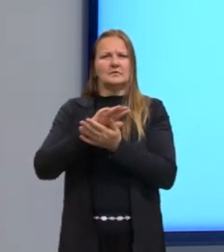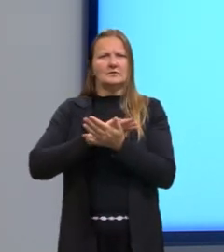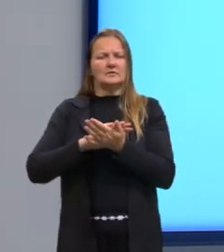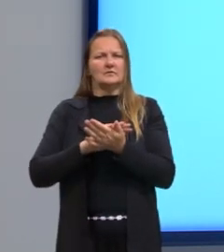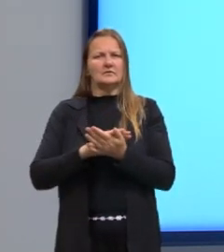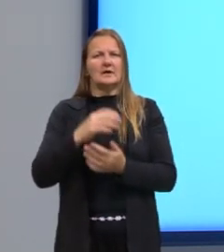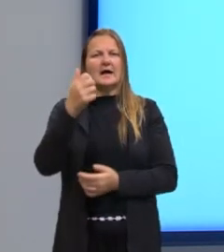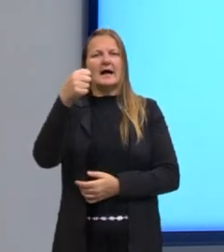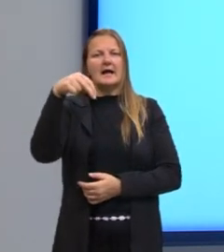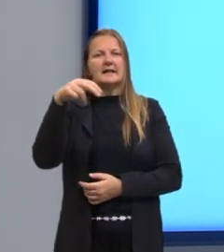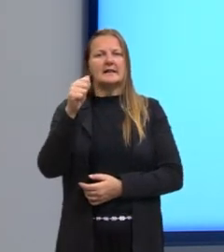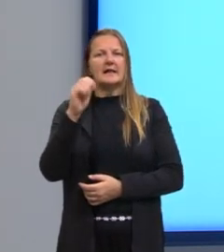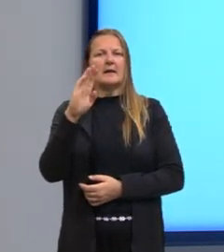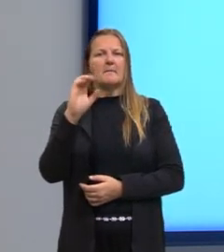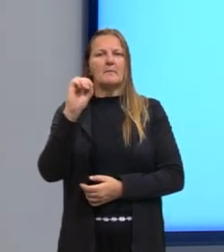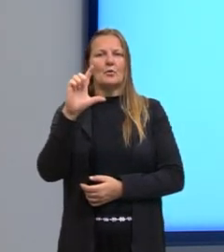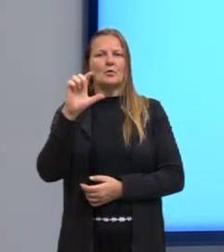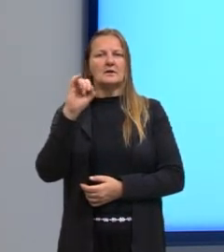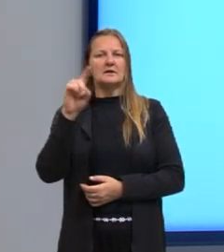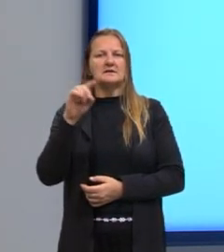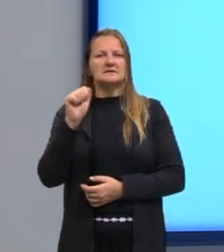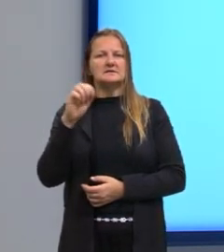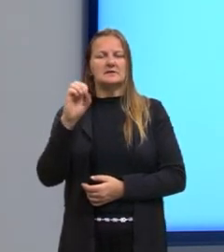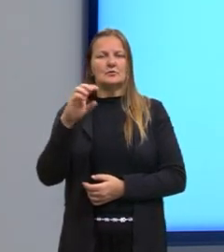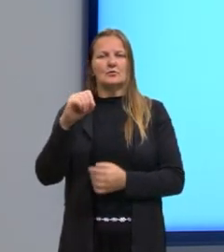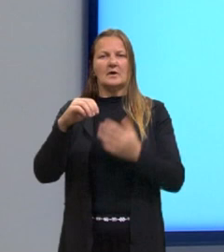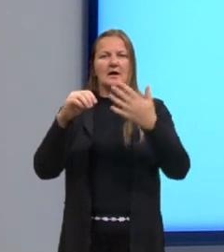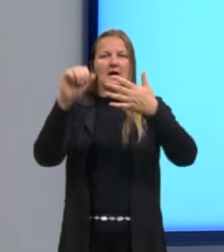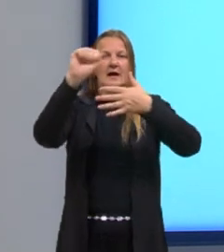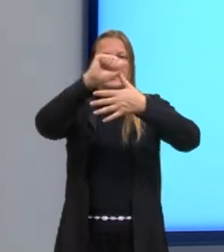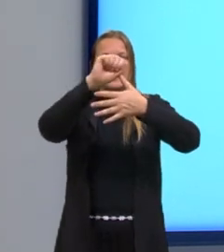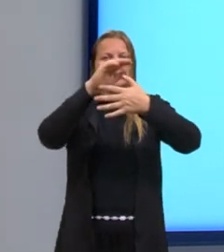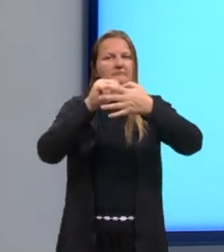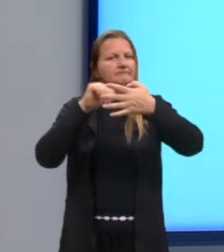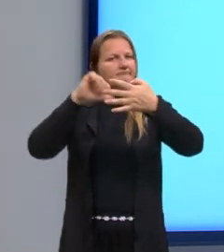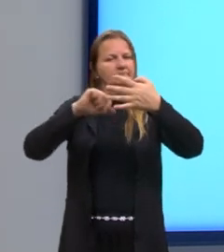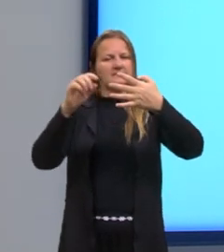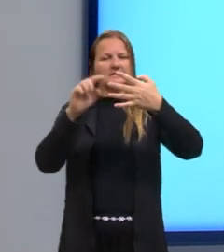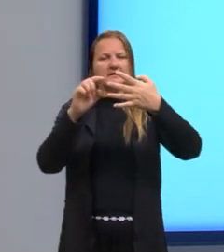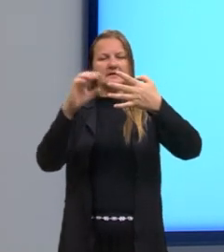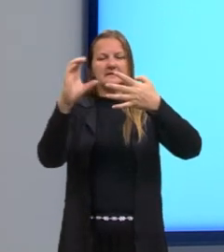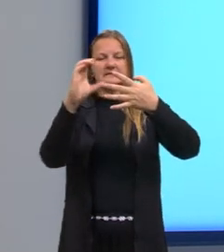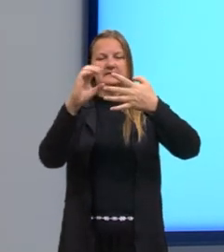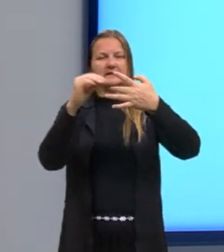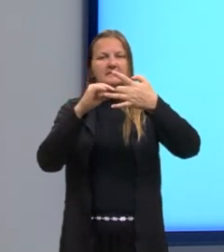anabolizam. Certo? Então, a A ia ser excluídas.